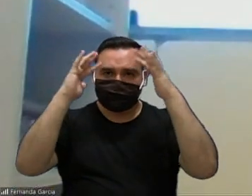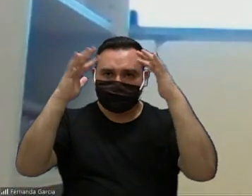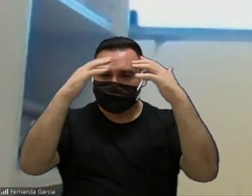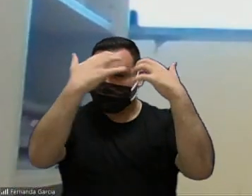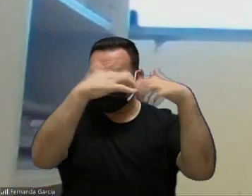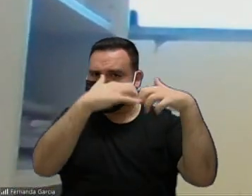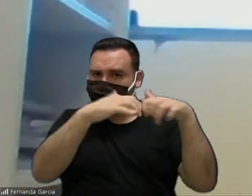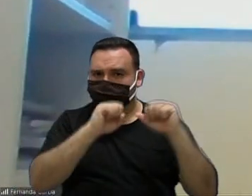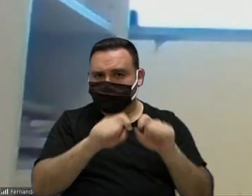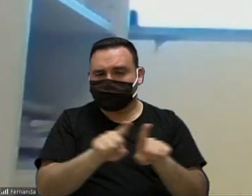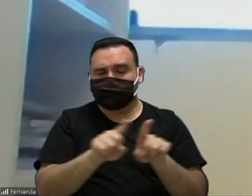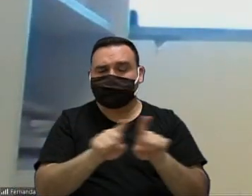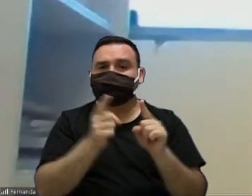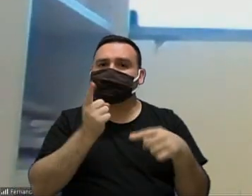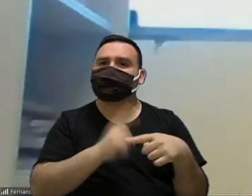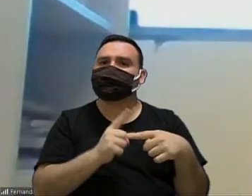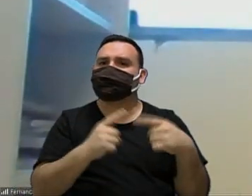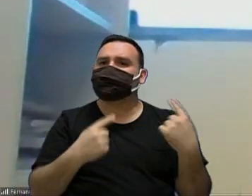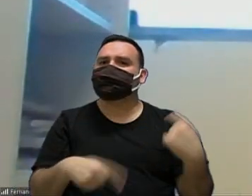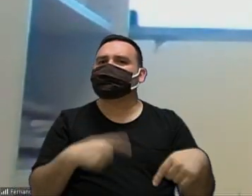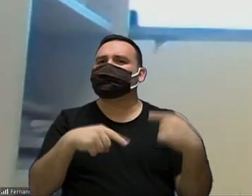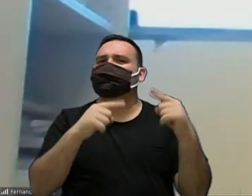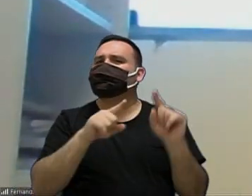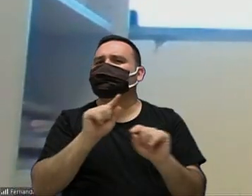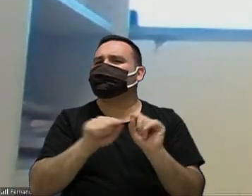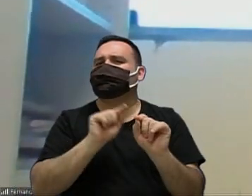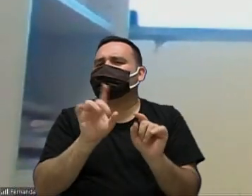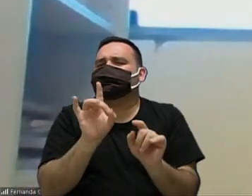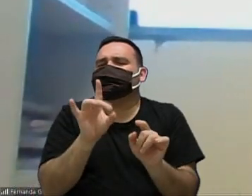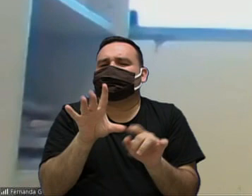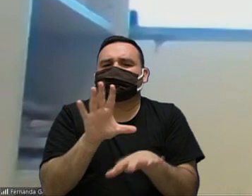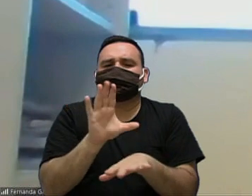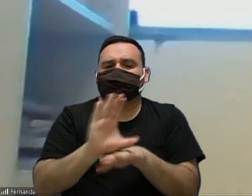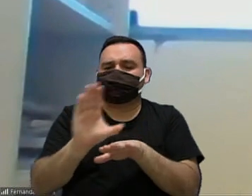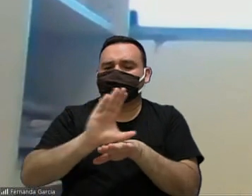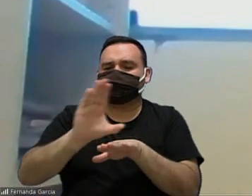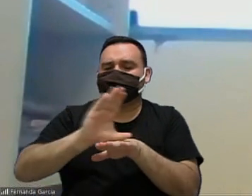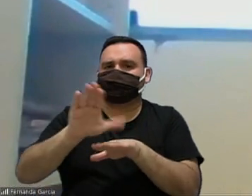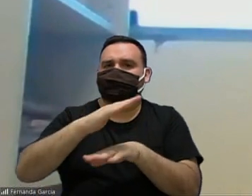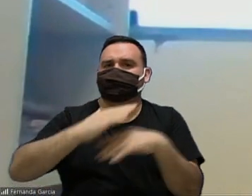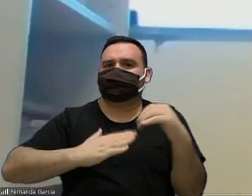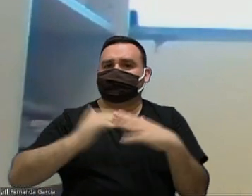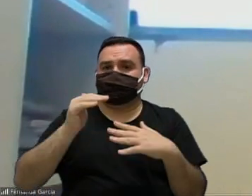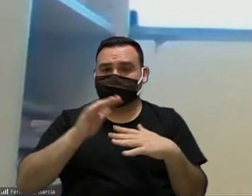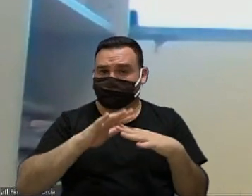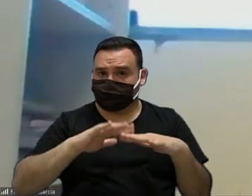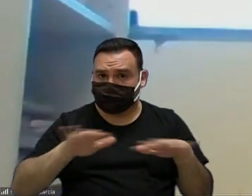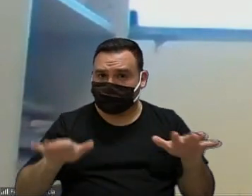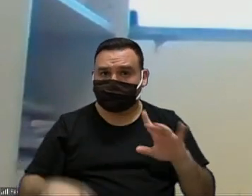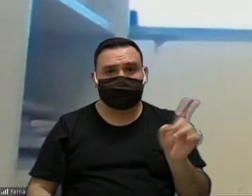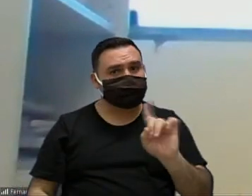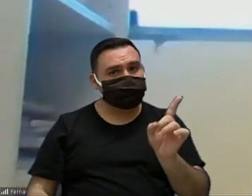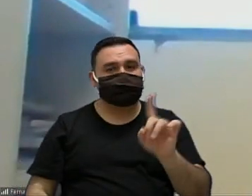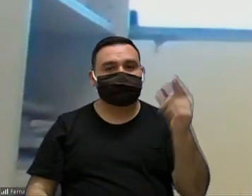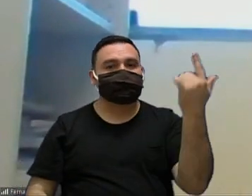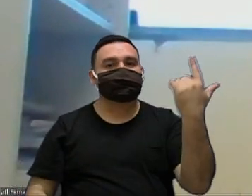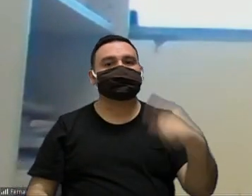informação que não debate não se trata apenas de ter curso profissionalizante pra essas mulheres mas também